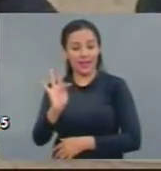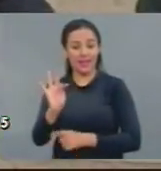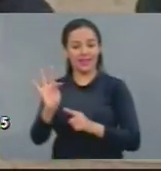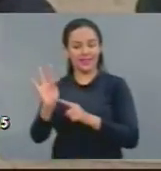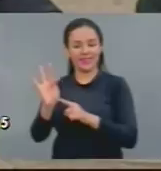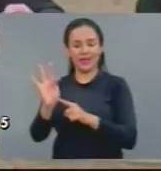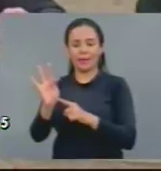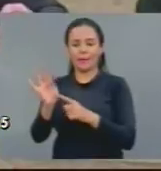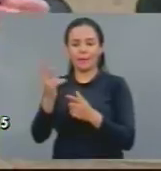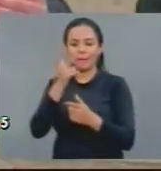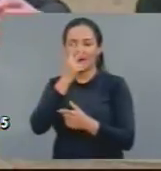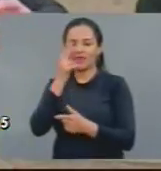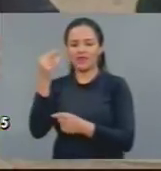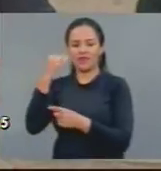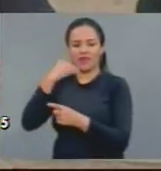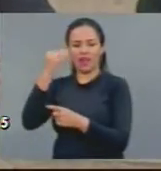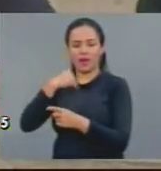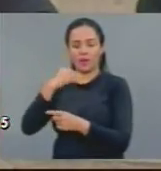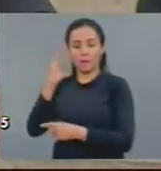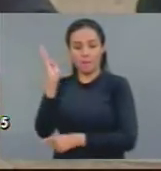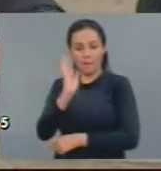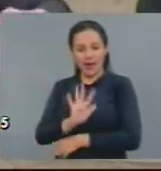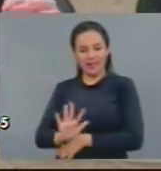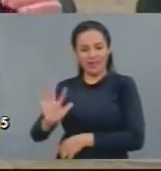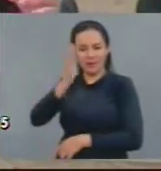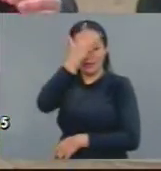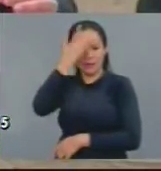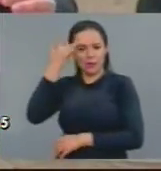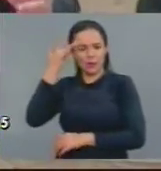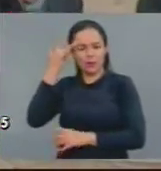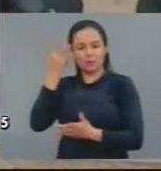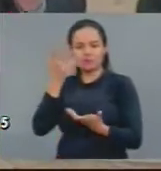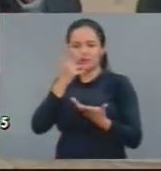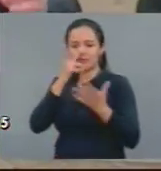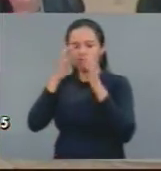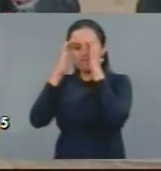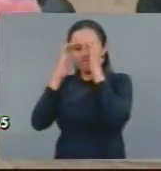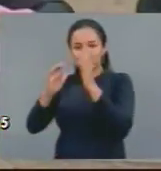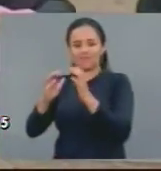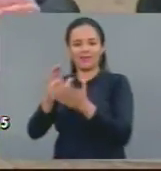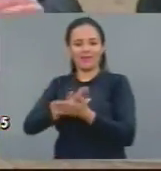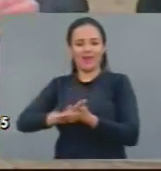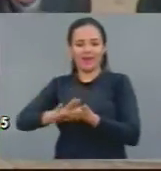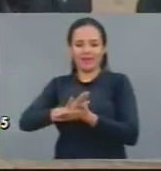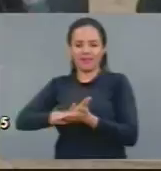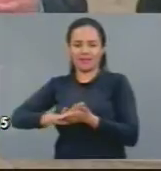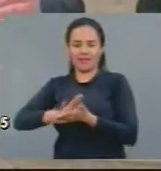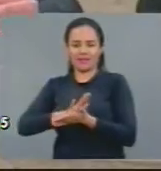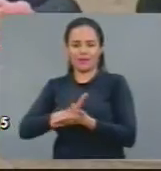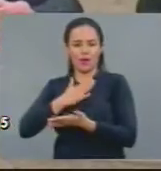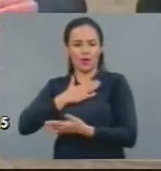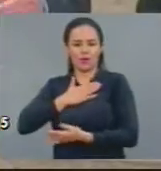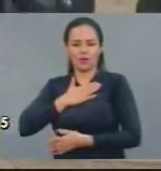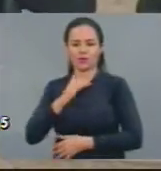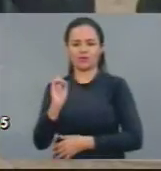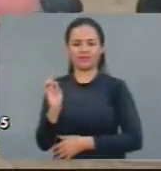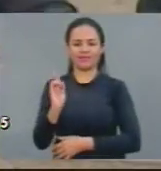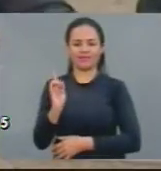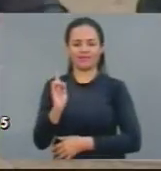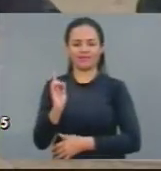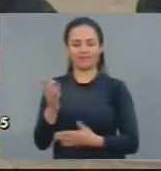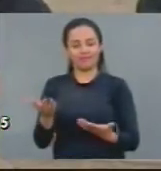É isso que está acontecendo. Parece se você fosse pegar um governo e dizer assim, vamos fazer tudo para que a credibilidade do Brasil